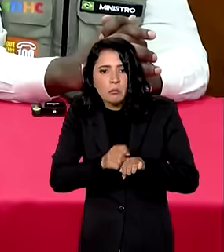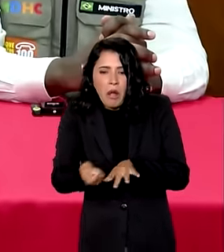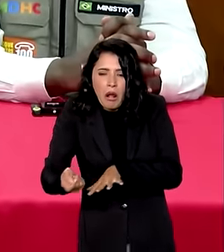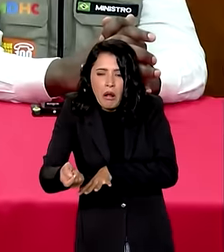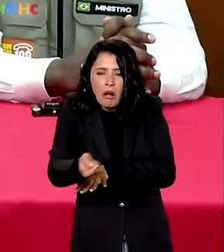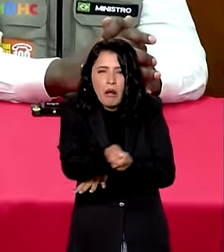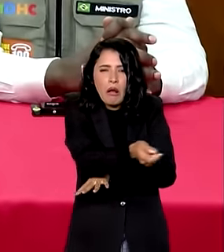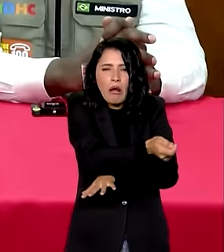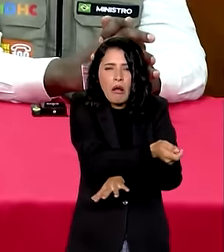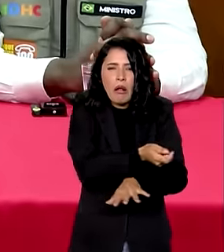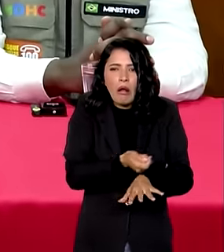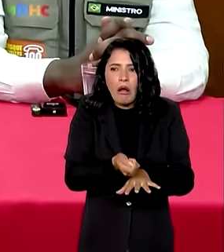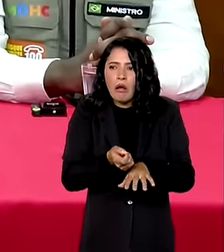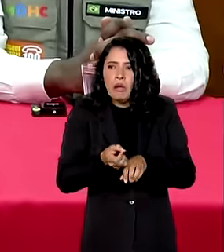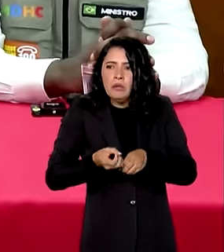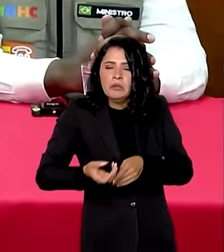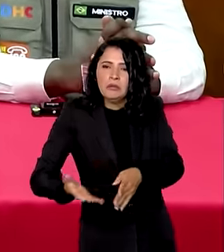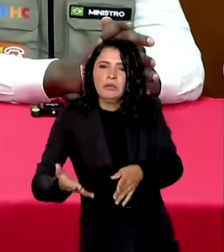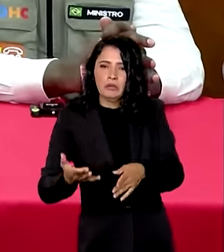disseminadas de forma industrial,